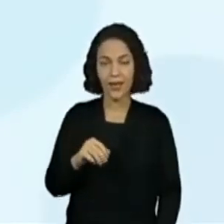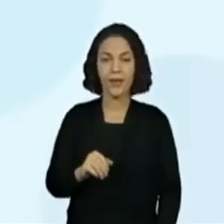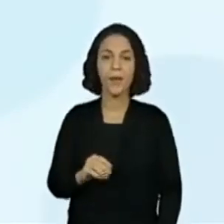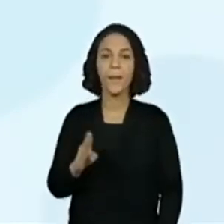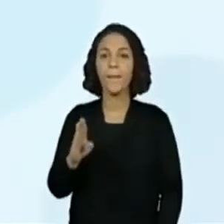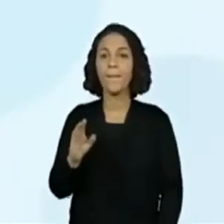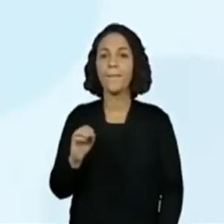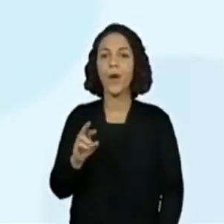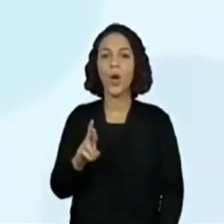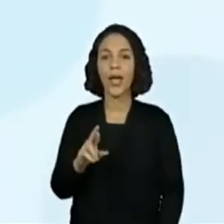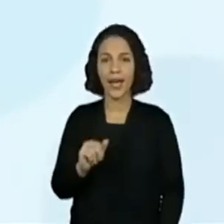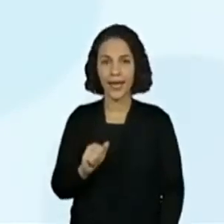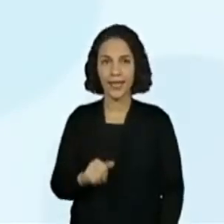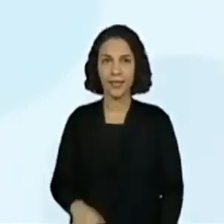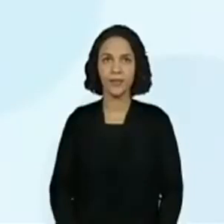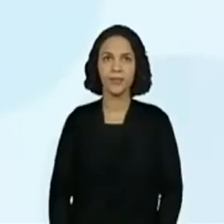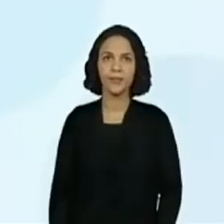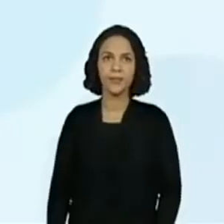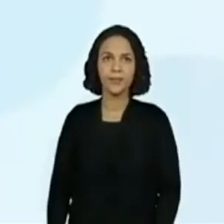Bora. Bora. Então, vamos colocar lá.